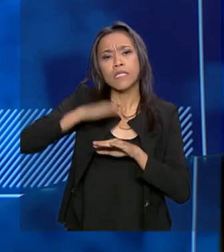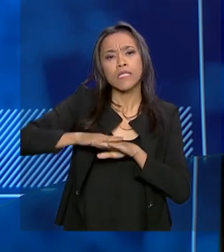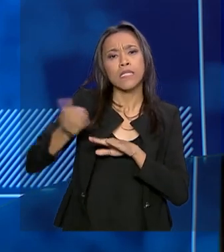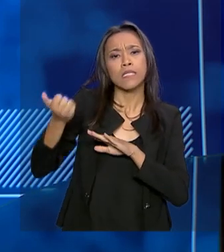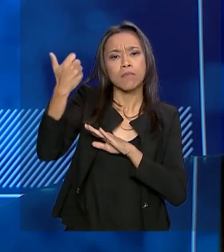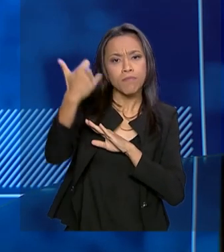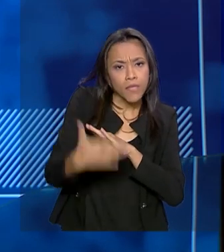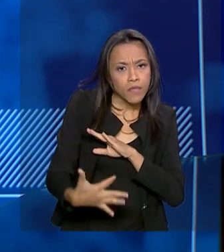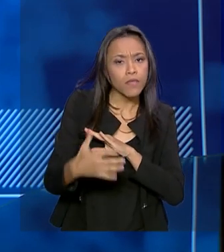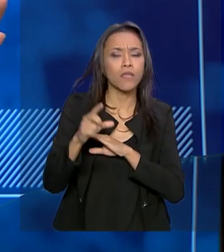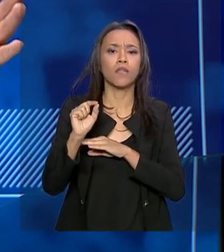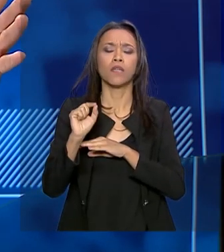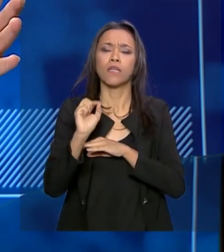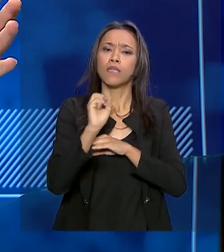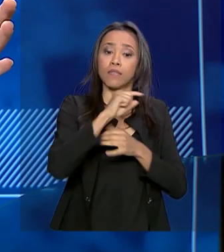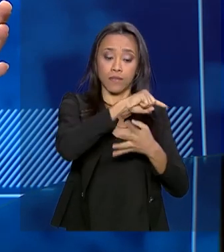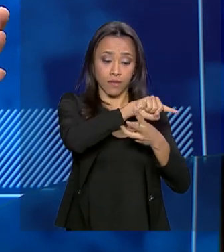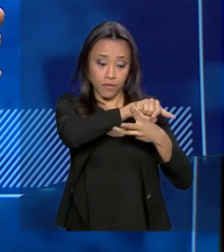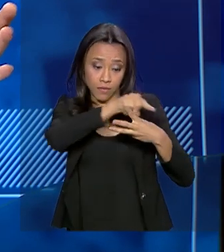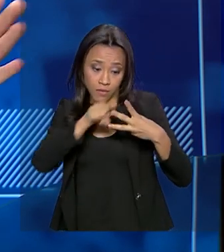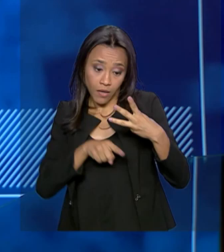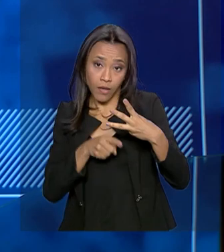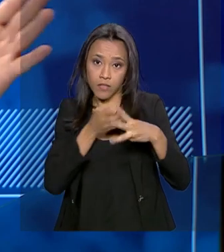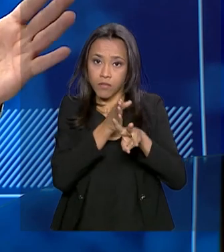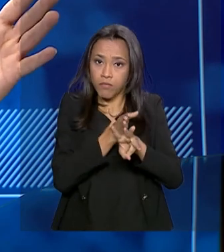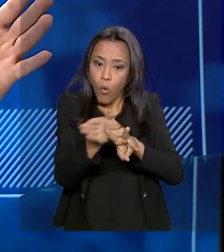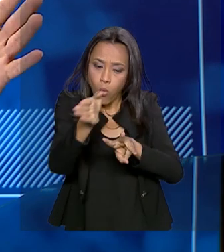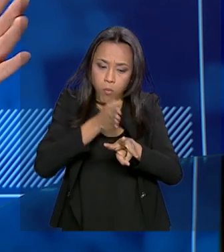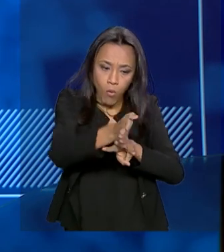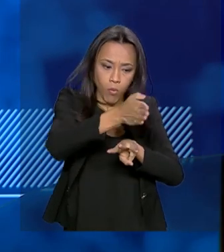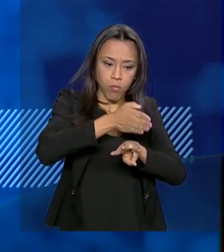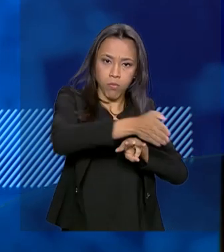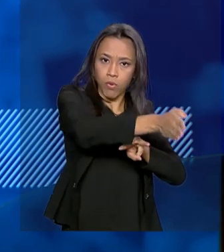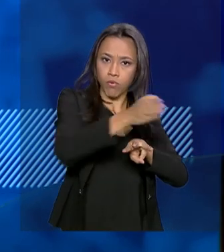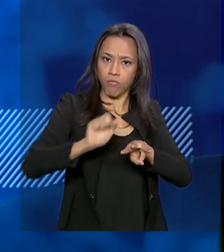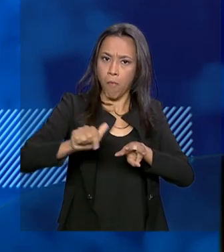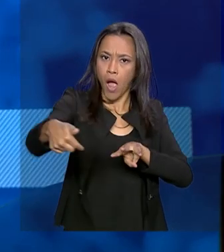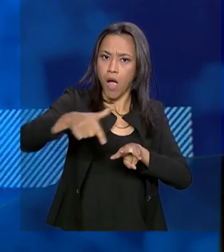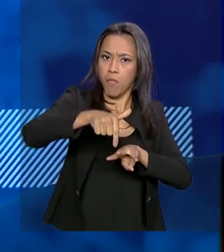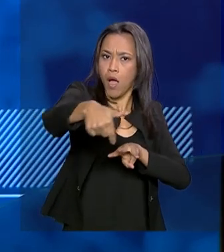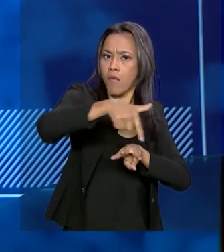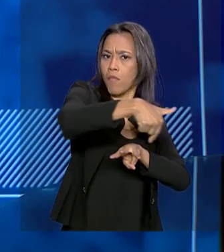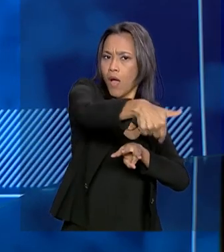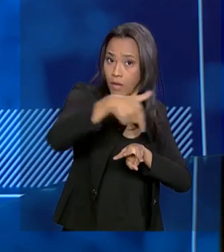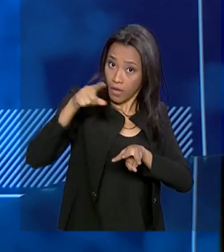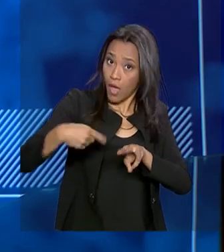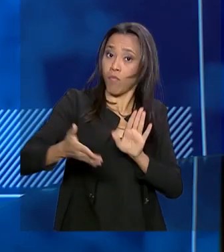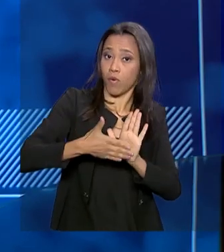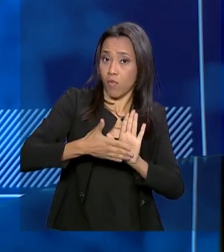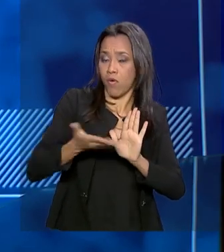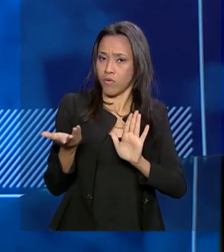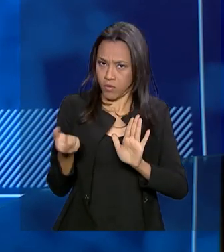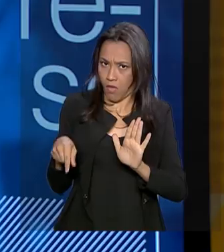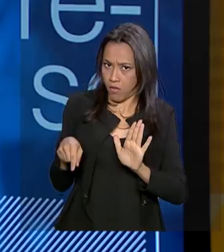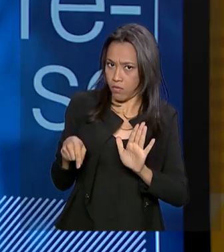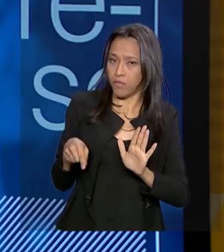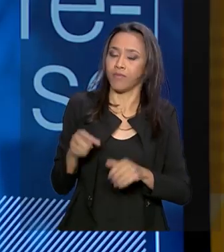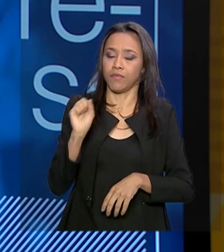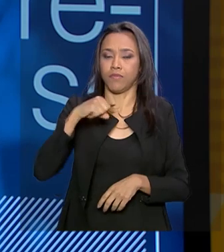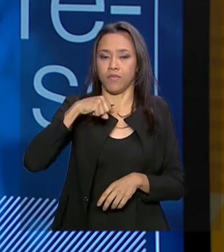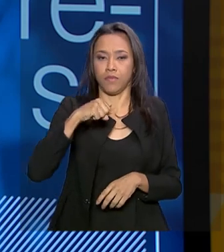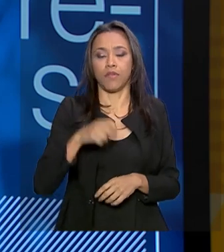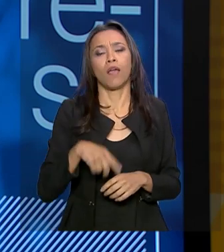Arnaldo, os três grandes eixos do Futurice. São três grandes eixos que são propostos ali, não é isso? Perfeito.